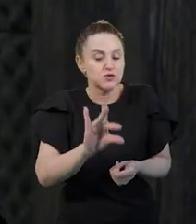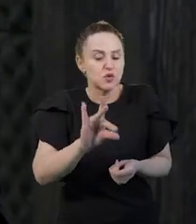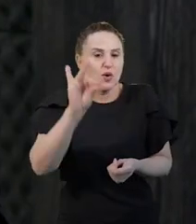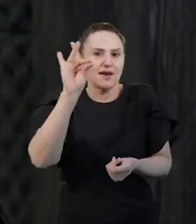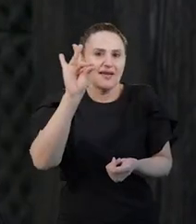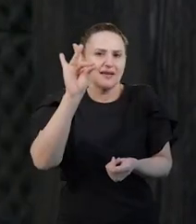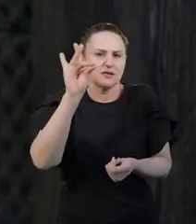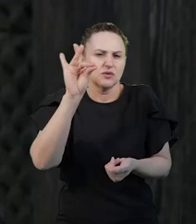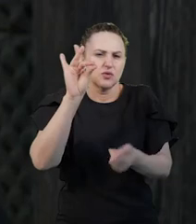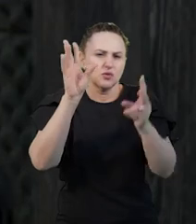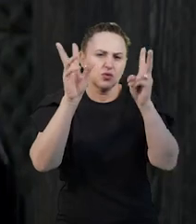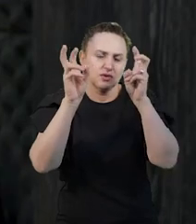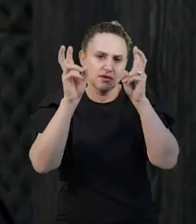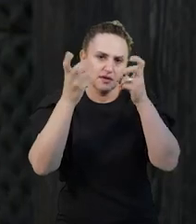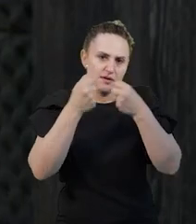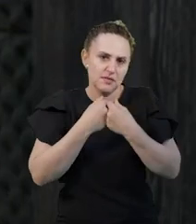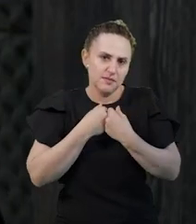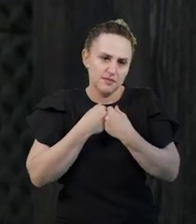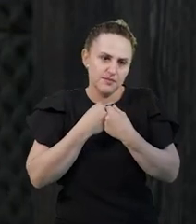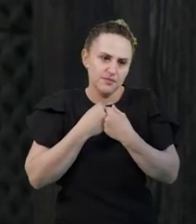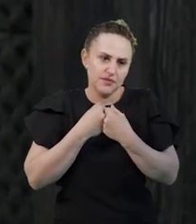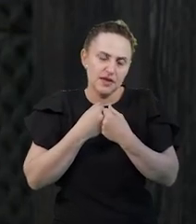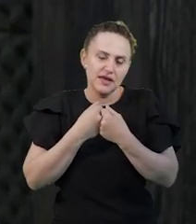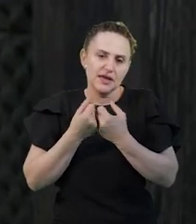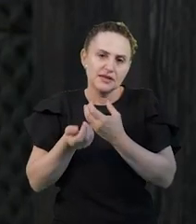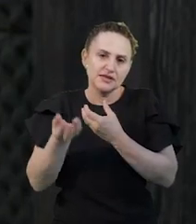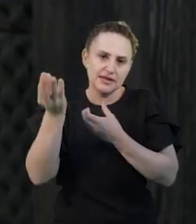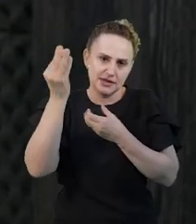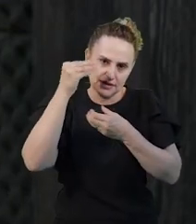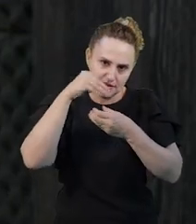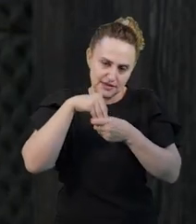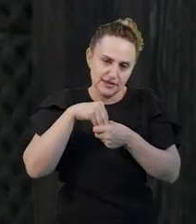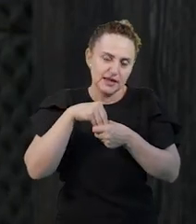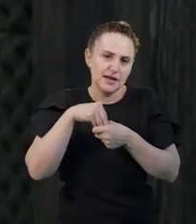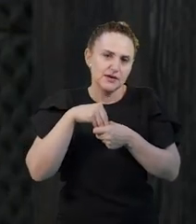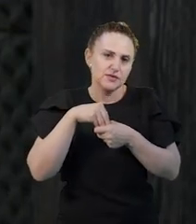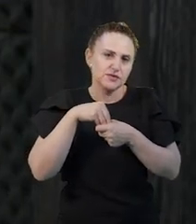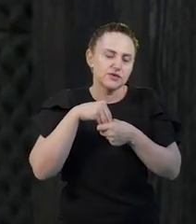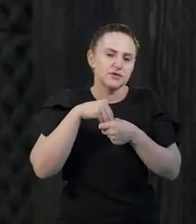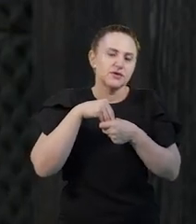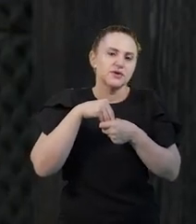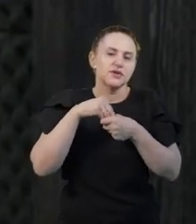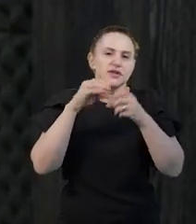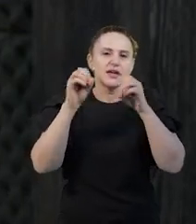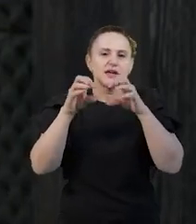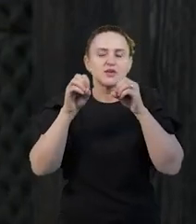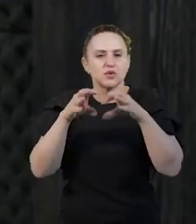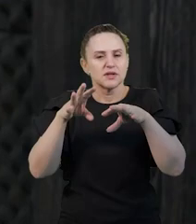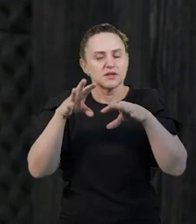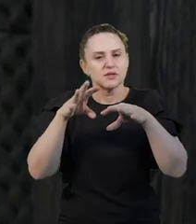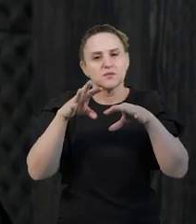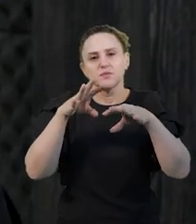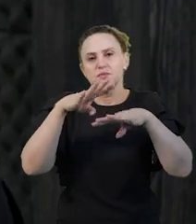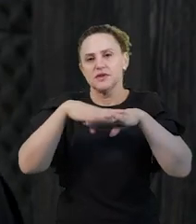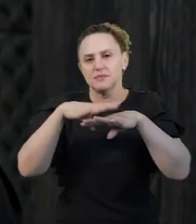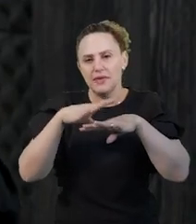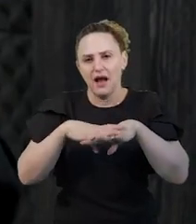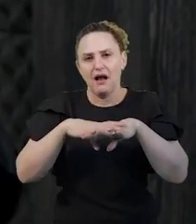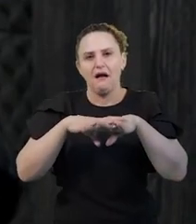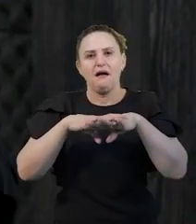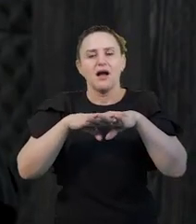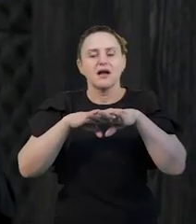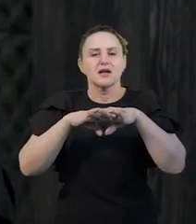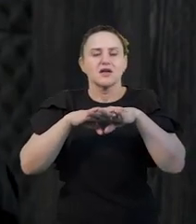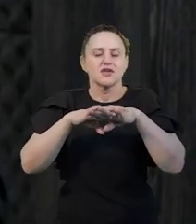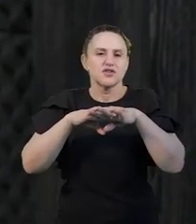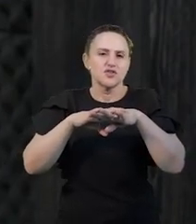oportunidade dele se colocar. Veja, isso está dentro daquelas concepções da educação matemática, da sociologia, estou